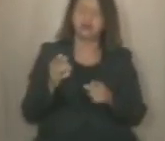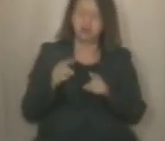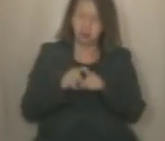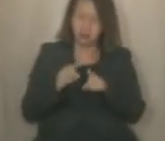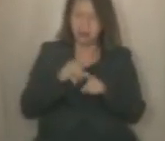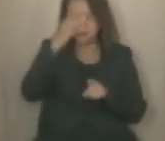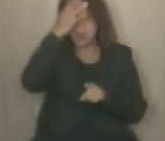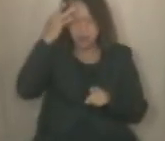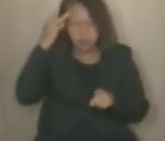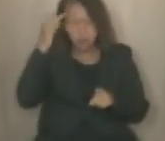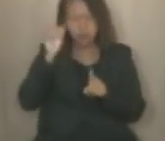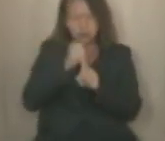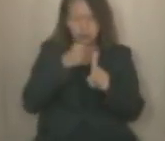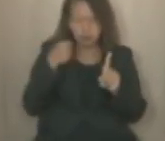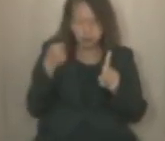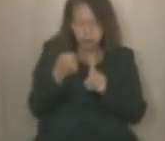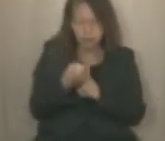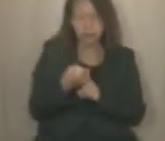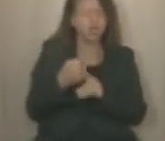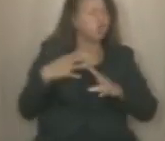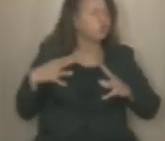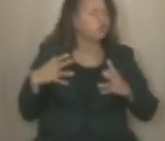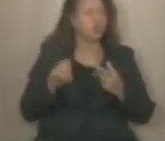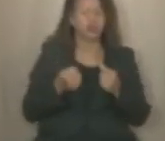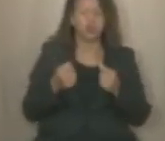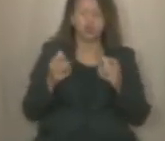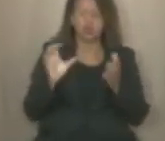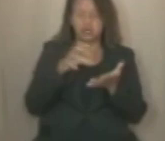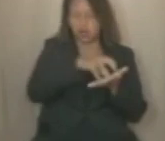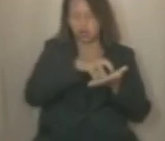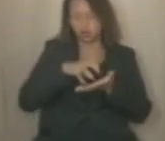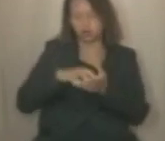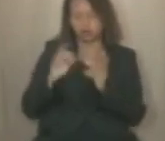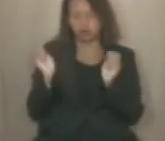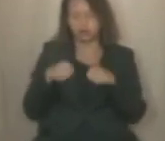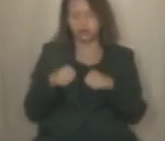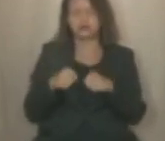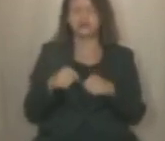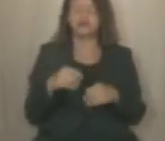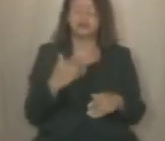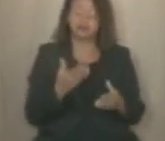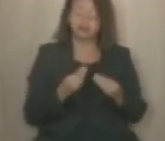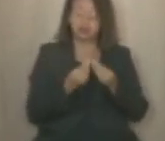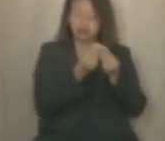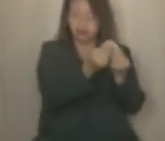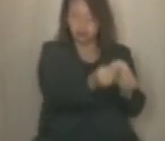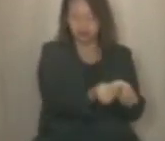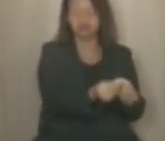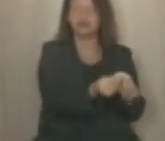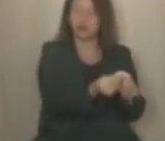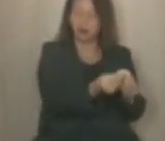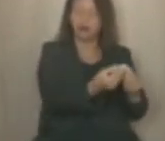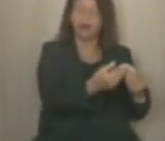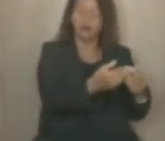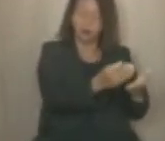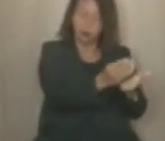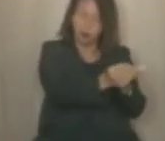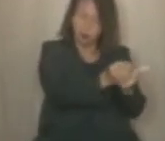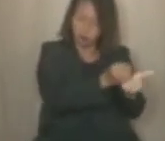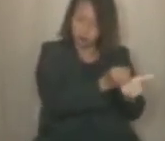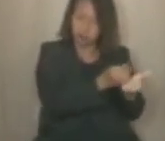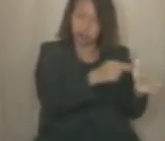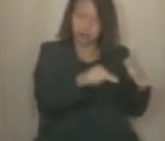civil, convidamos todos os órgãos competentes, inclusive, entregamos um pedido também ao Grupo No Energia, um ofício.